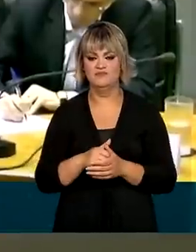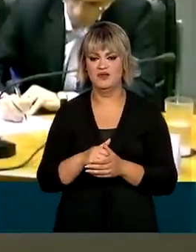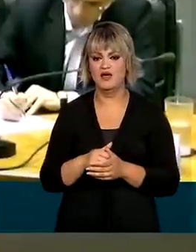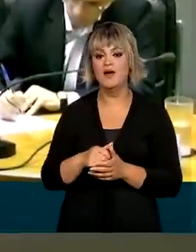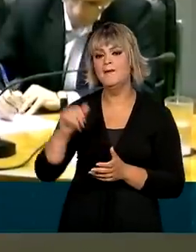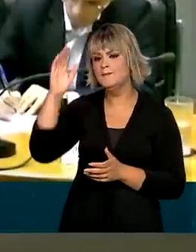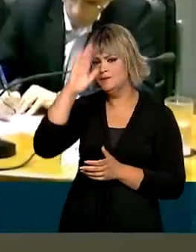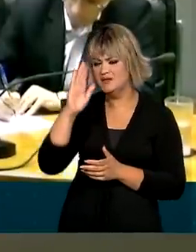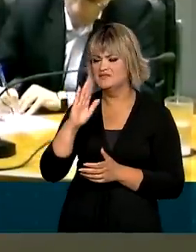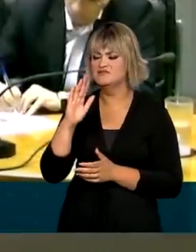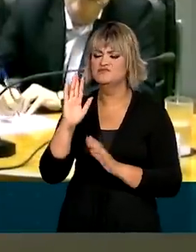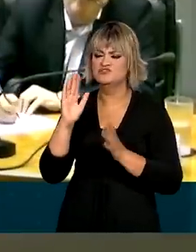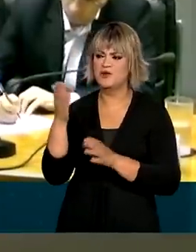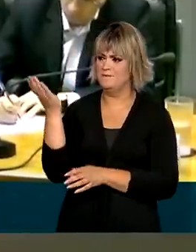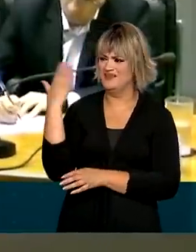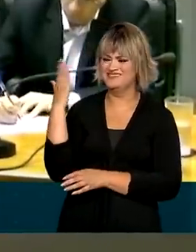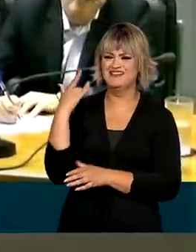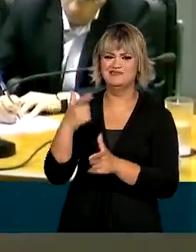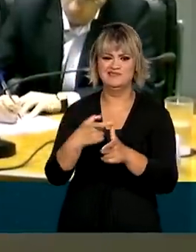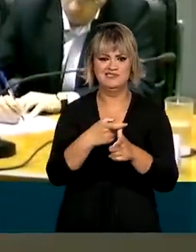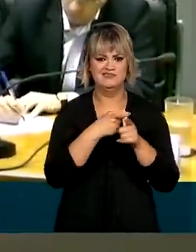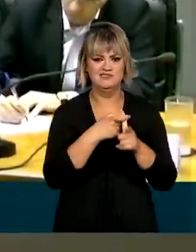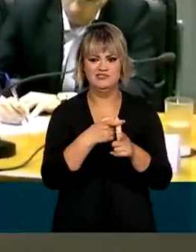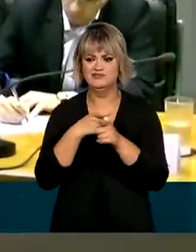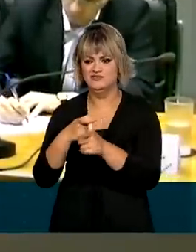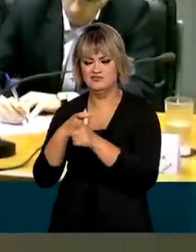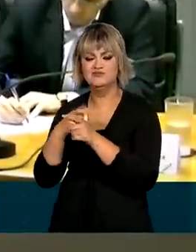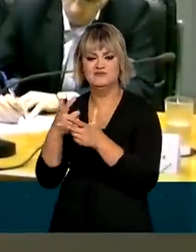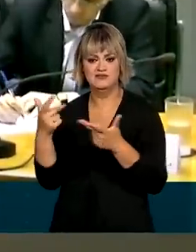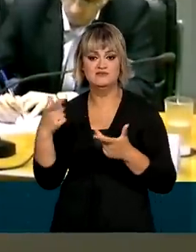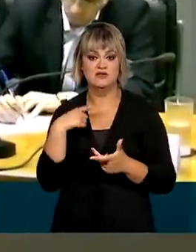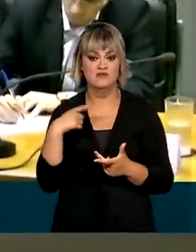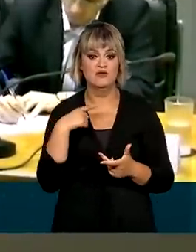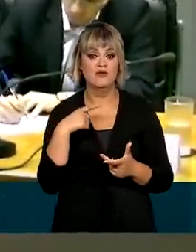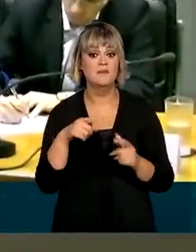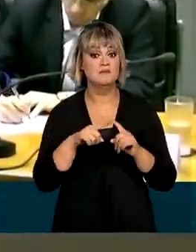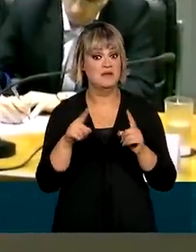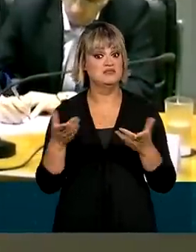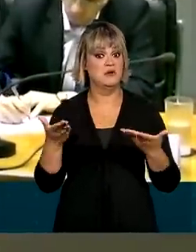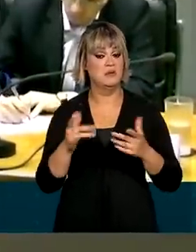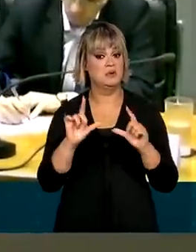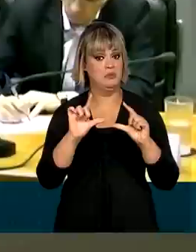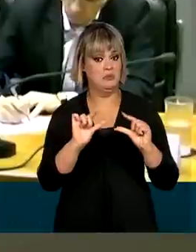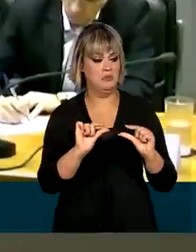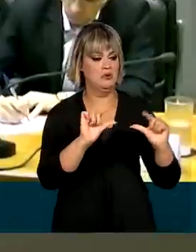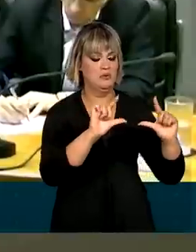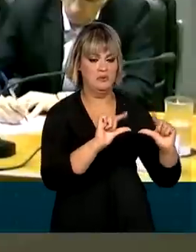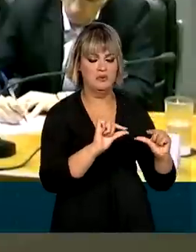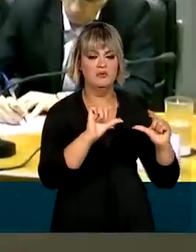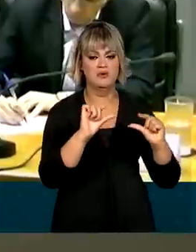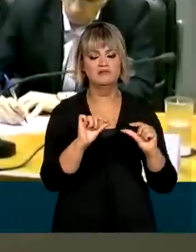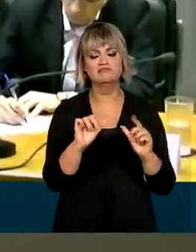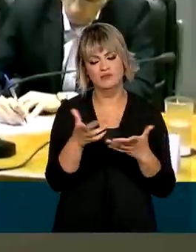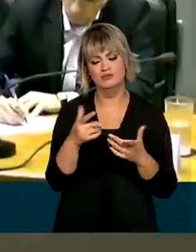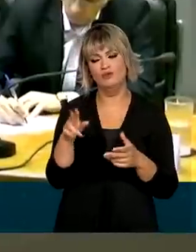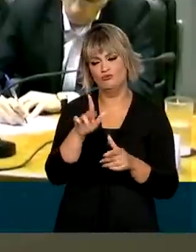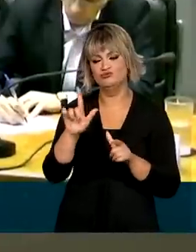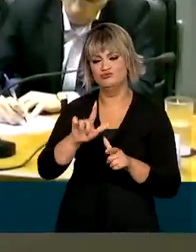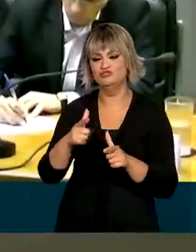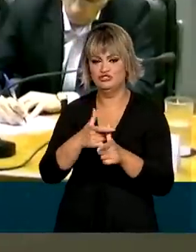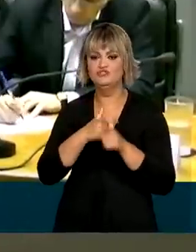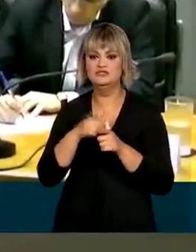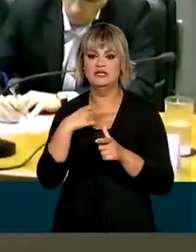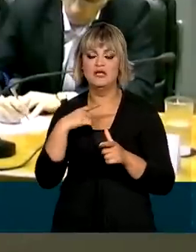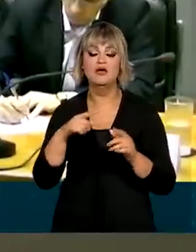teve um nível de dívida bem mais alto que os emergentes, com isso, reduziu, então, assim, continua o nível ainda alto, mas